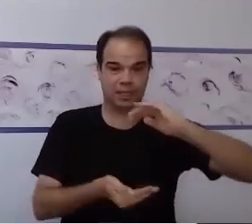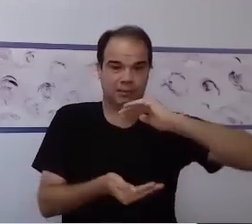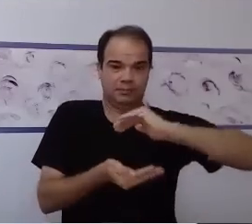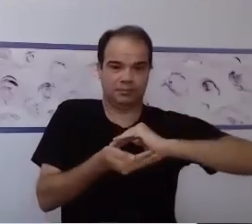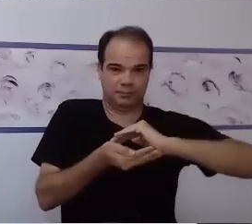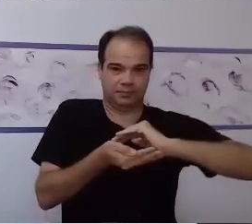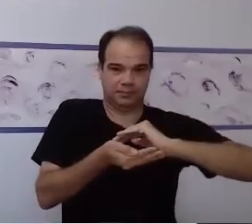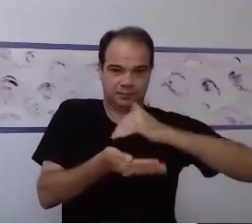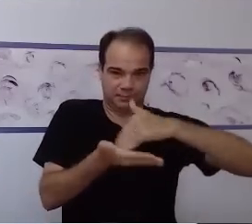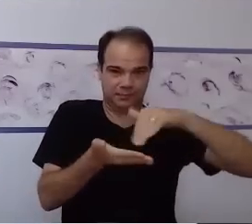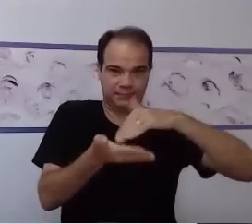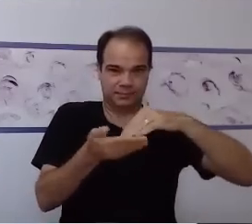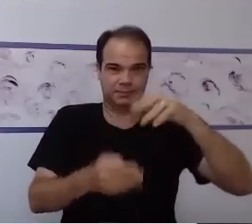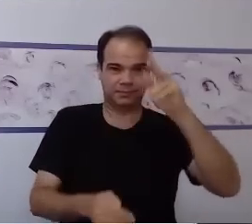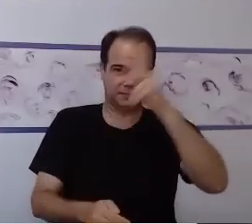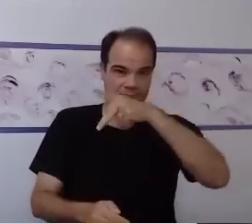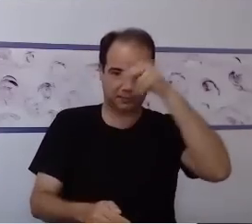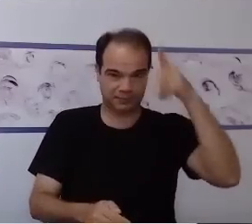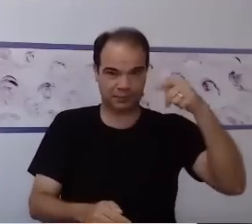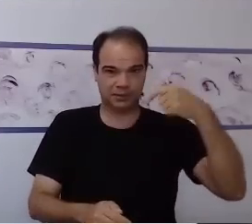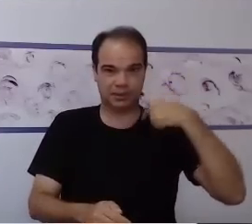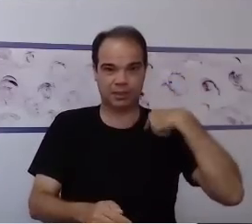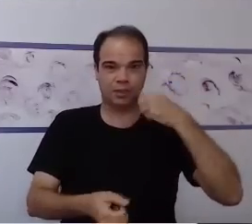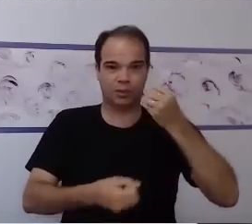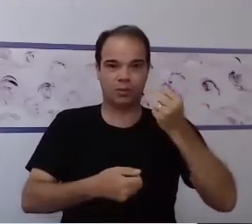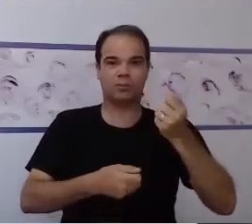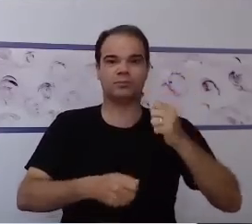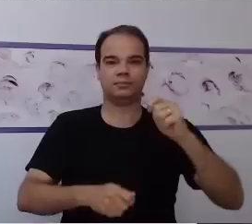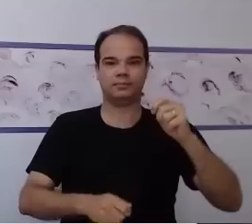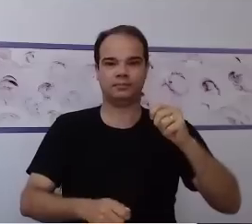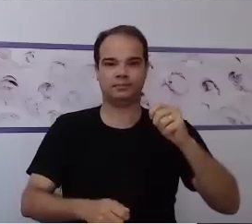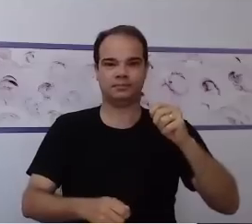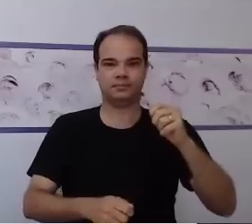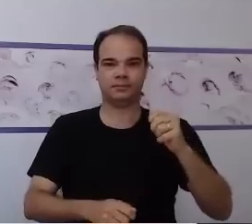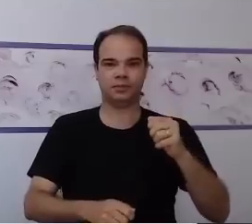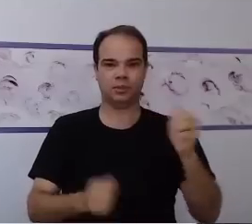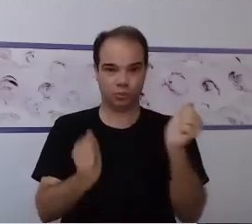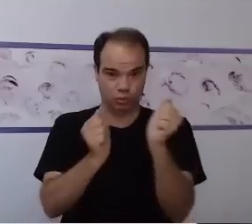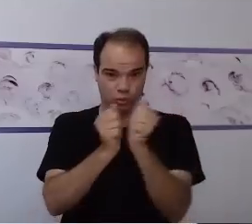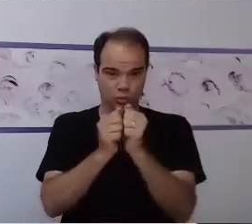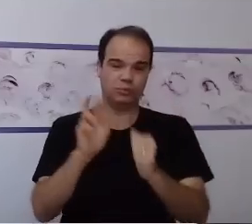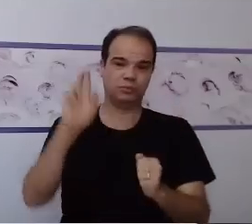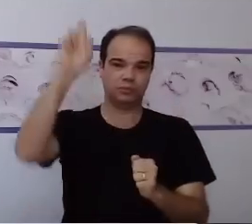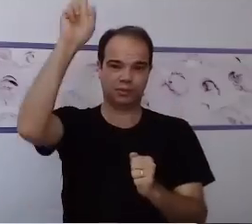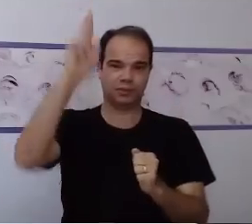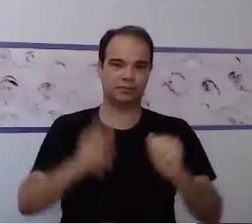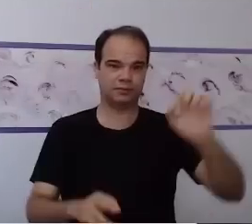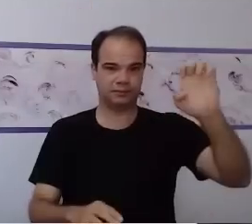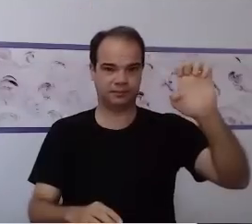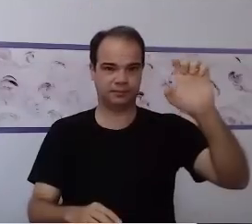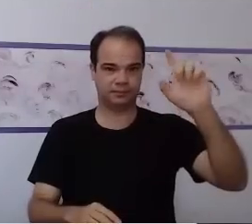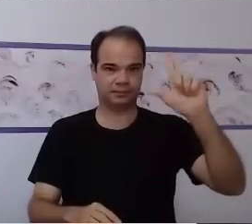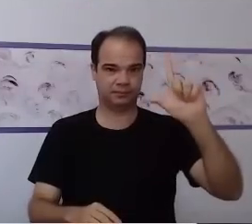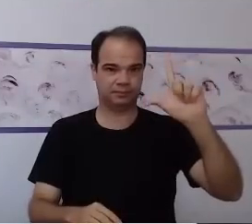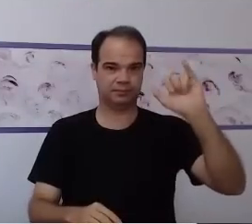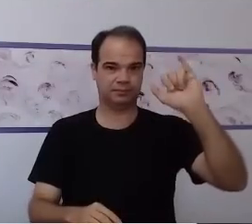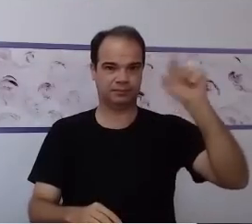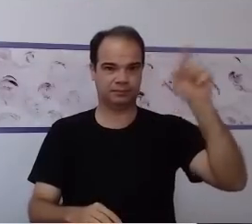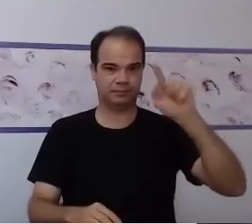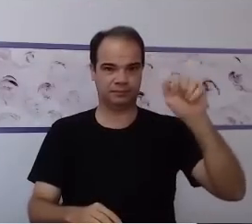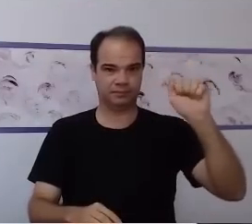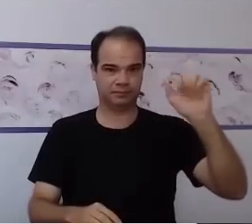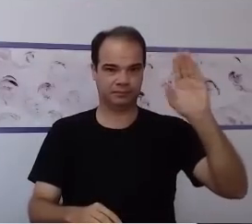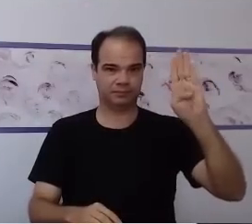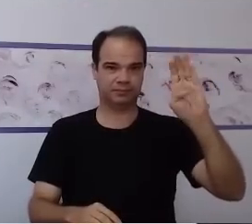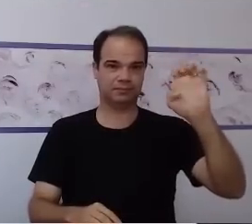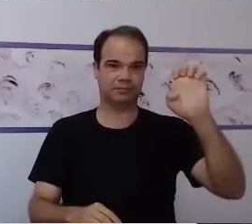motora da equipe. Somos acompanhados pela professora Elisabeth De Luca, Coutinho, que é responsável pelo Núcleo de